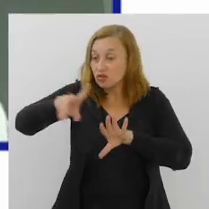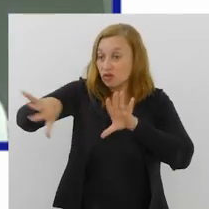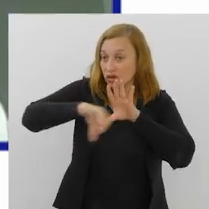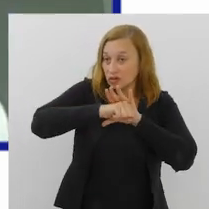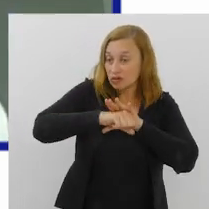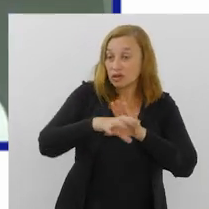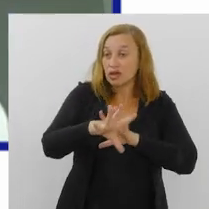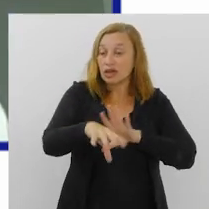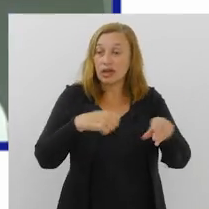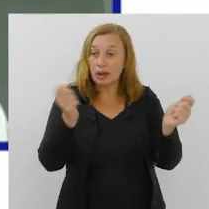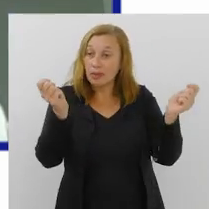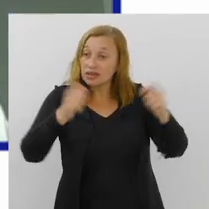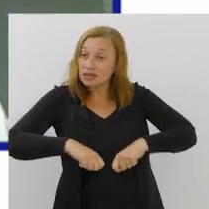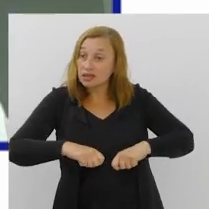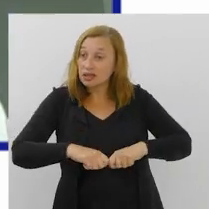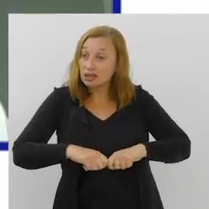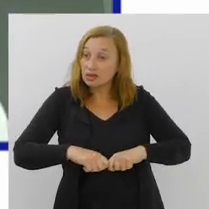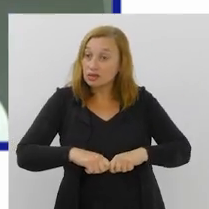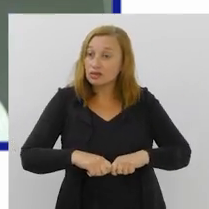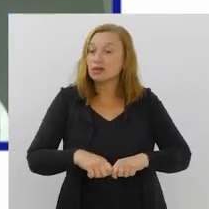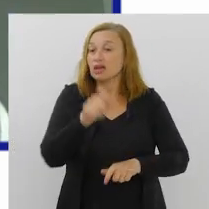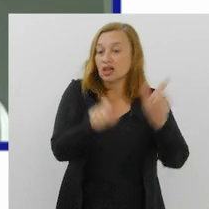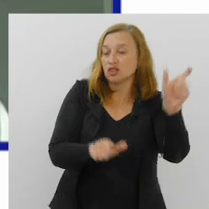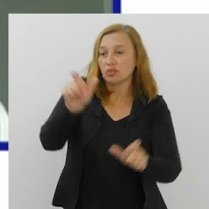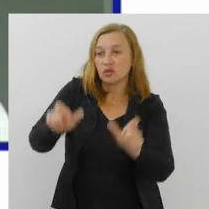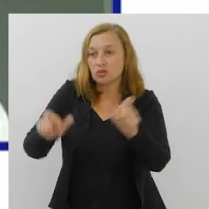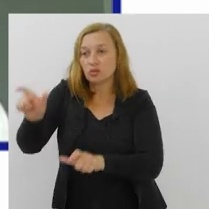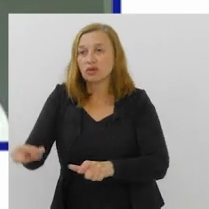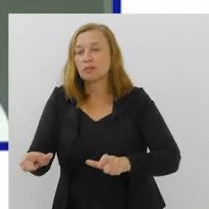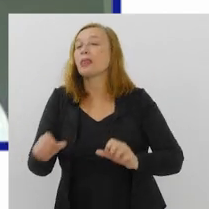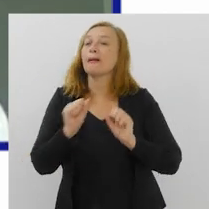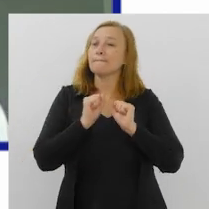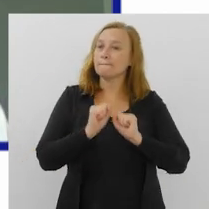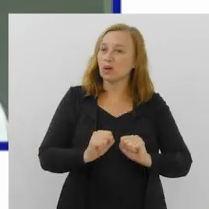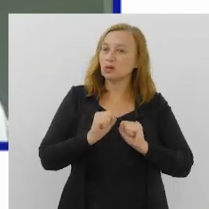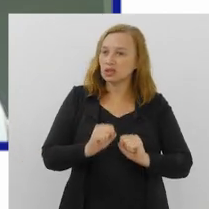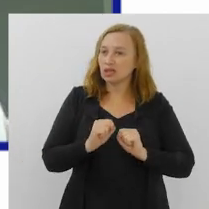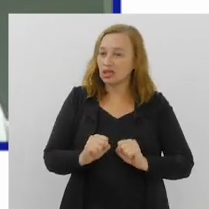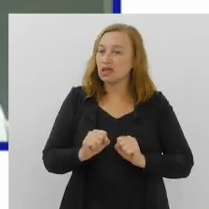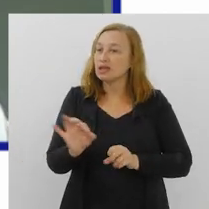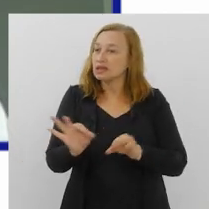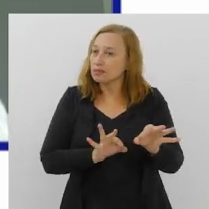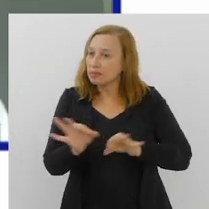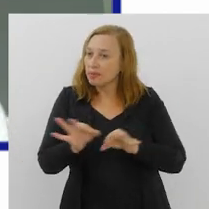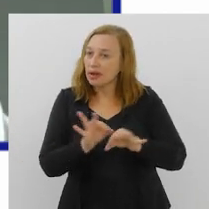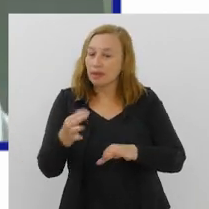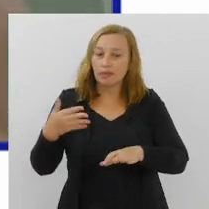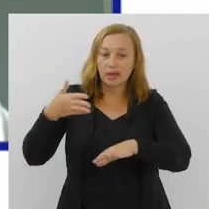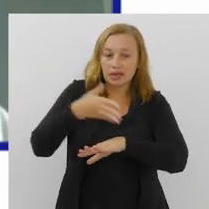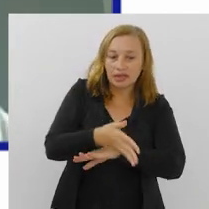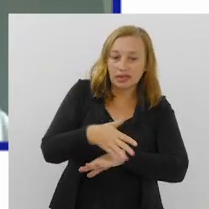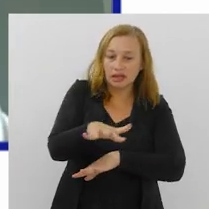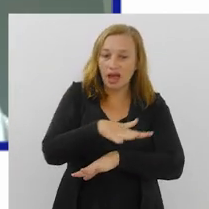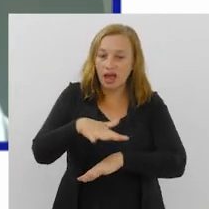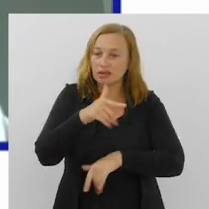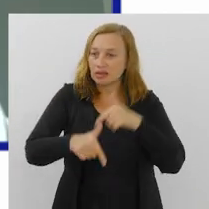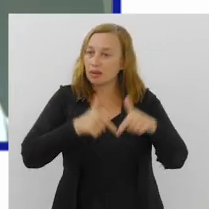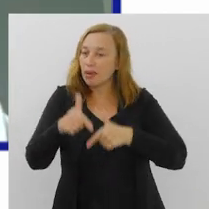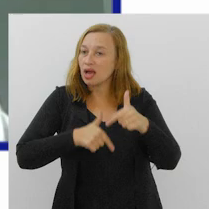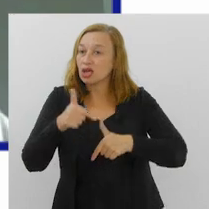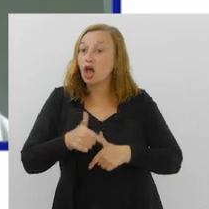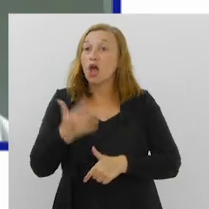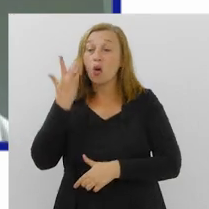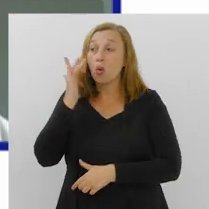audiovisual e capacitando essas pessoas para poderem se preparar para entrar no mercado de trabalho.